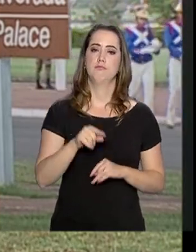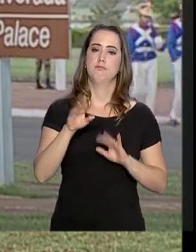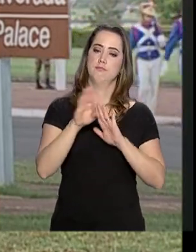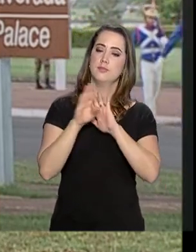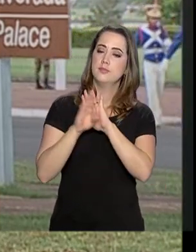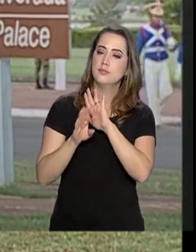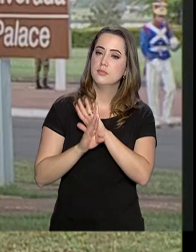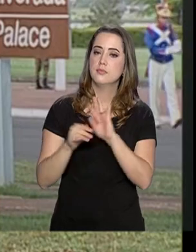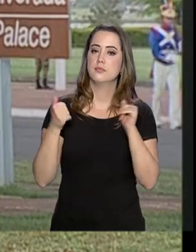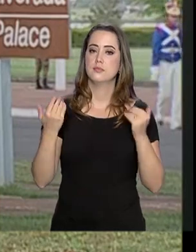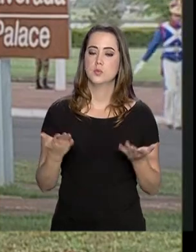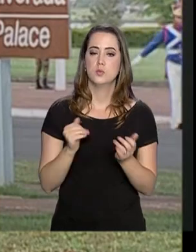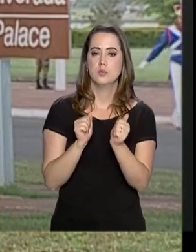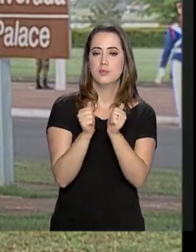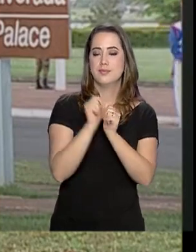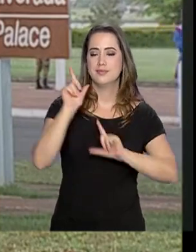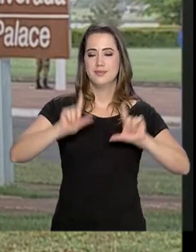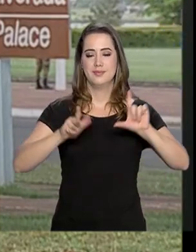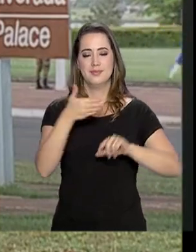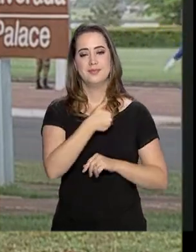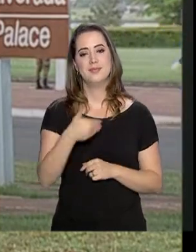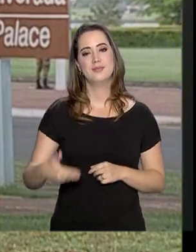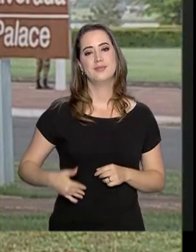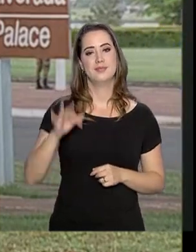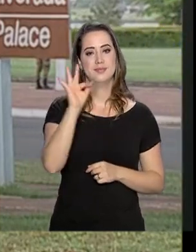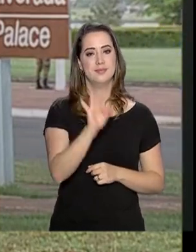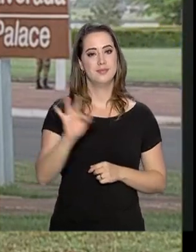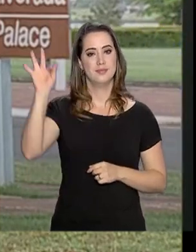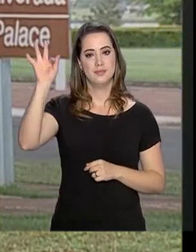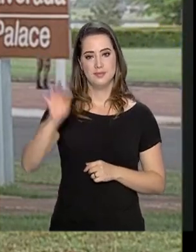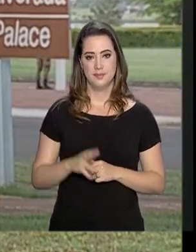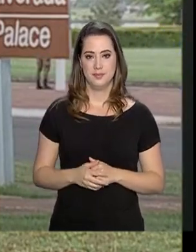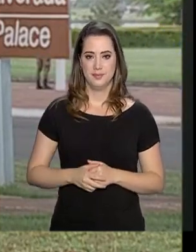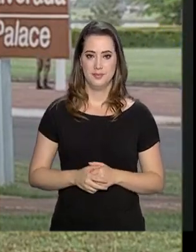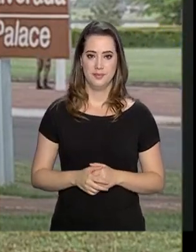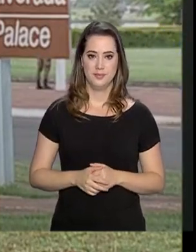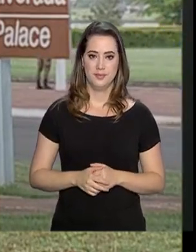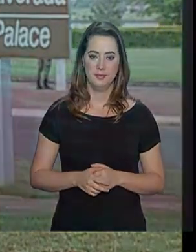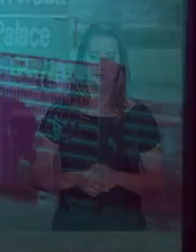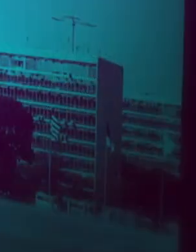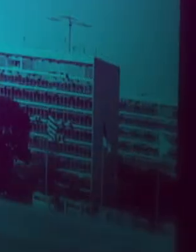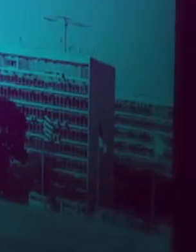nossa programação. Continue com a gente na ANBR, a TV do governo federal.